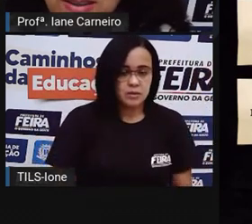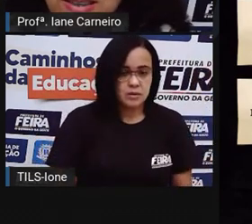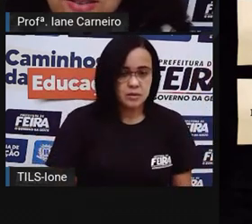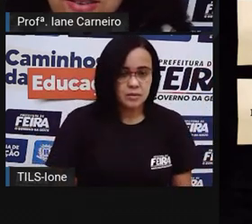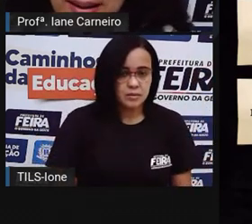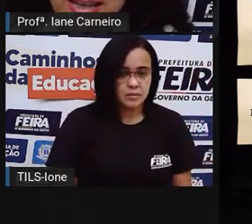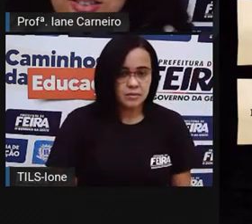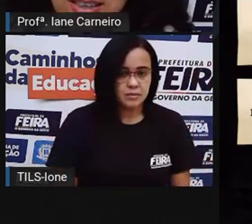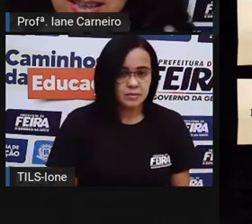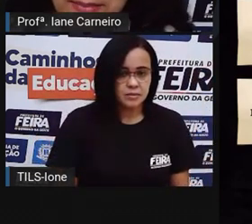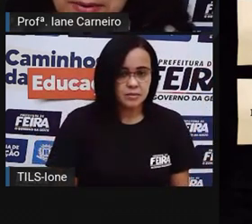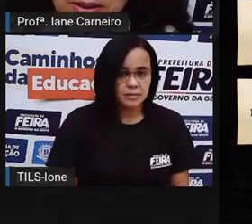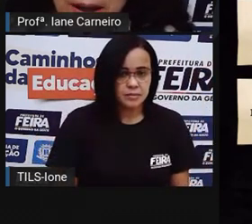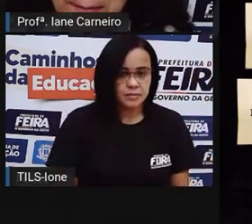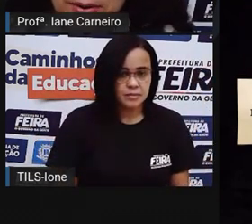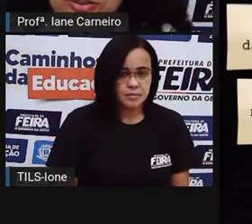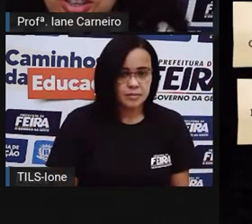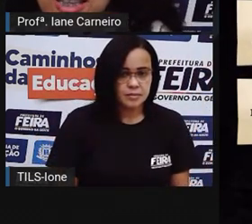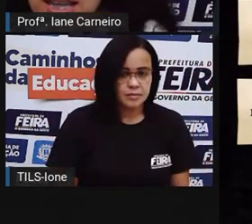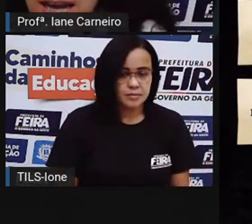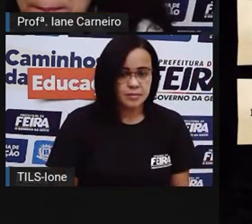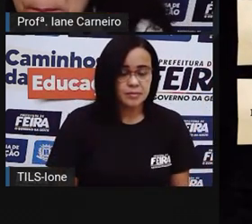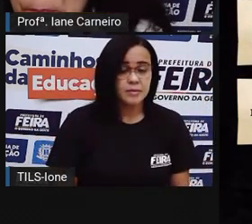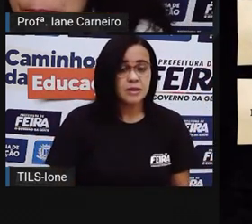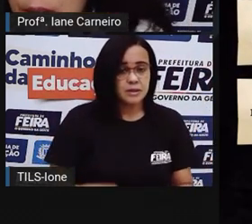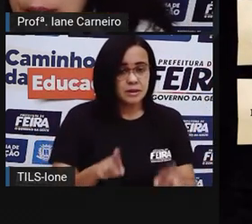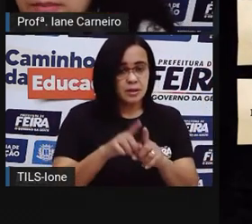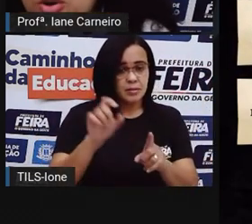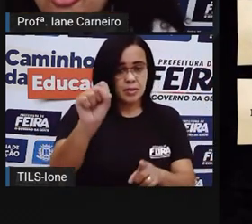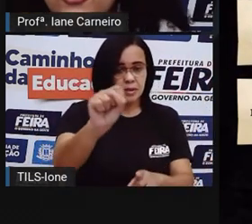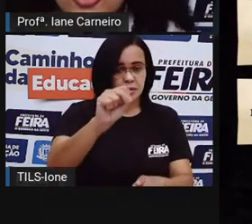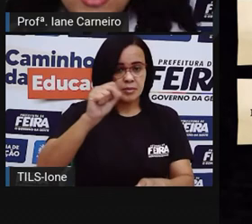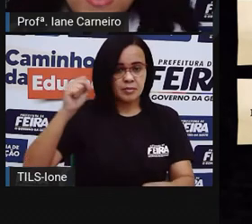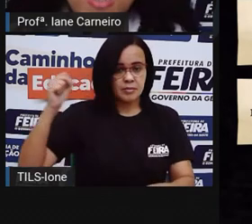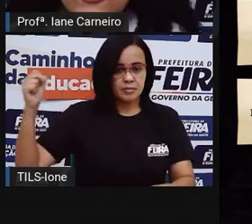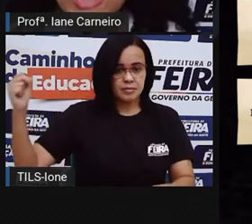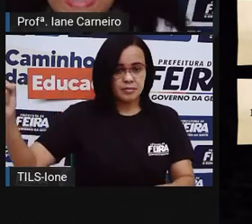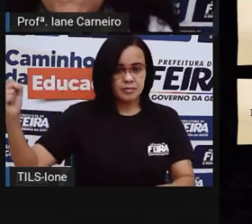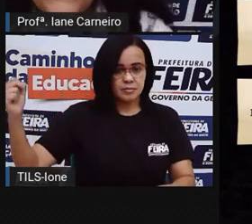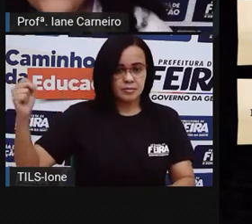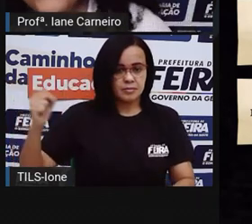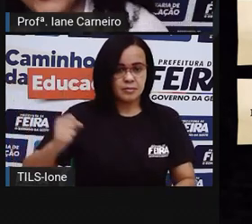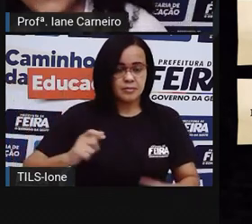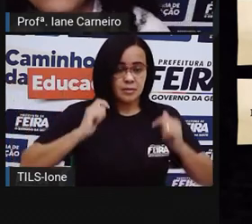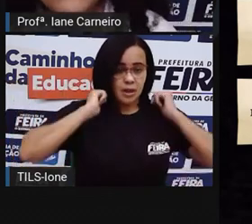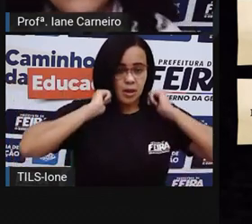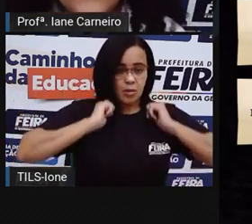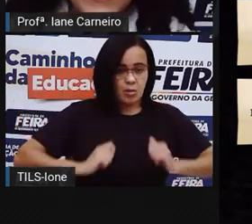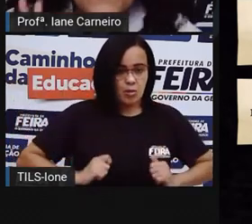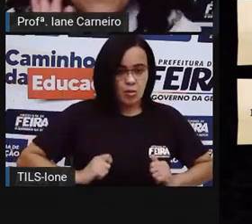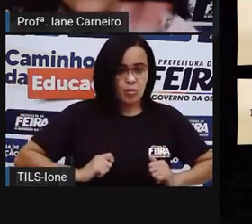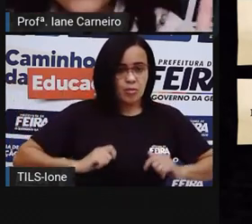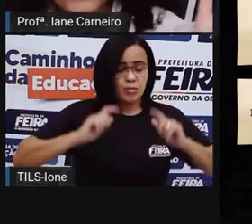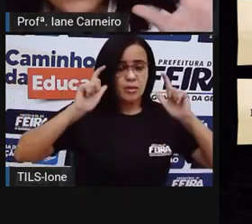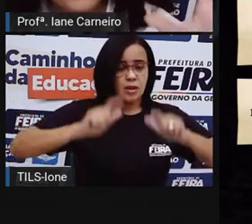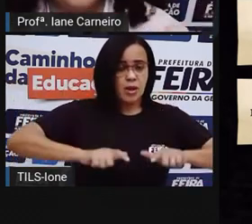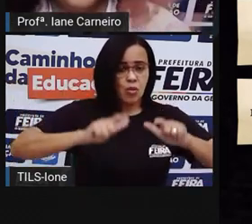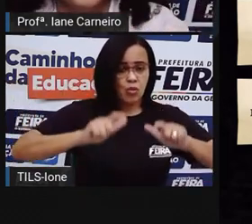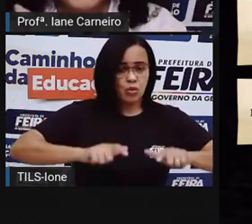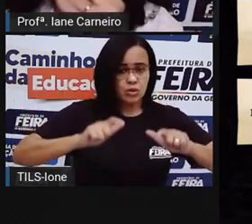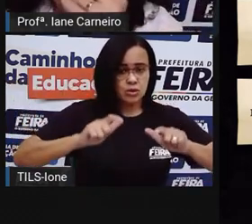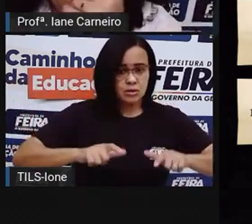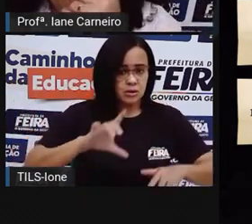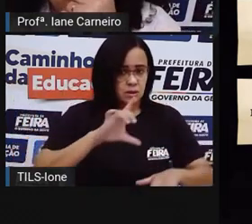botei porta no... A parede no lugar da porta. A porta, onde é que está? Mochila. Onde é que está a mochila? Só tem uma mochila aí.